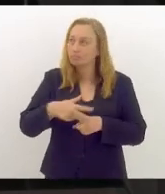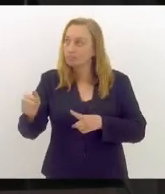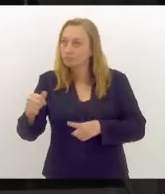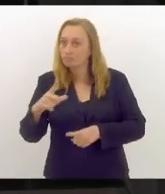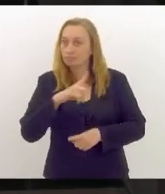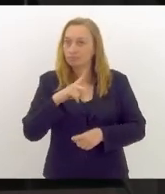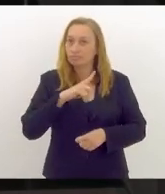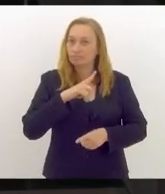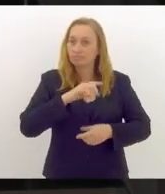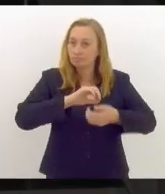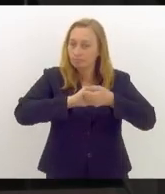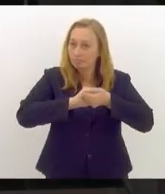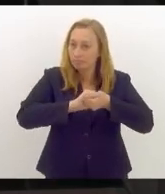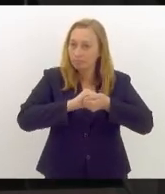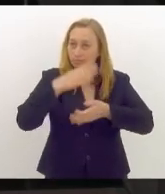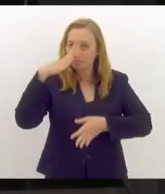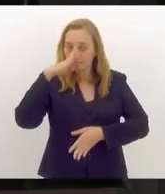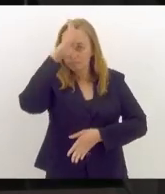Bolsonaro,